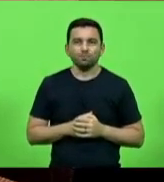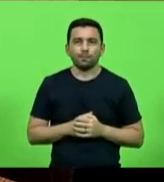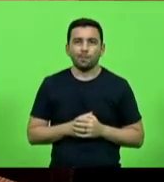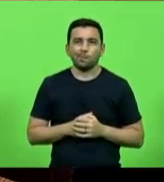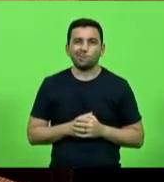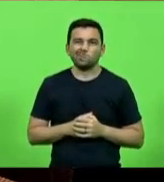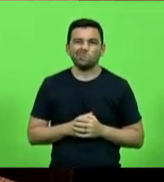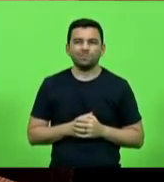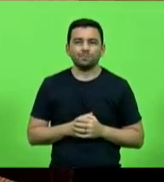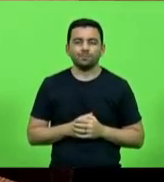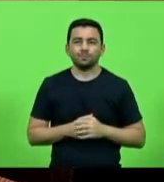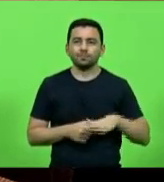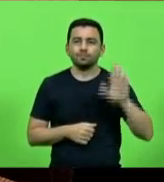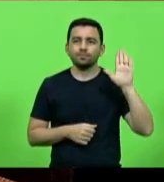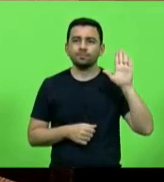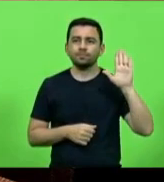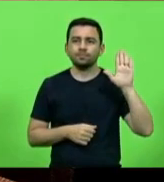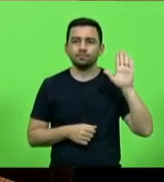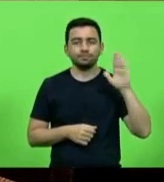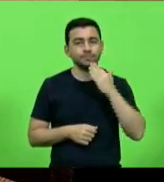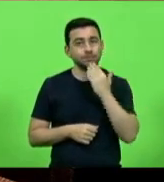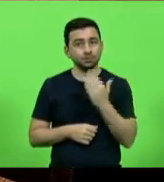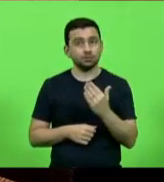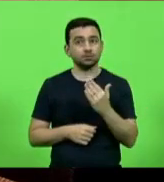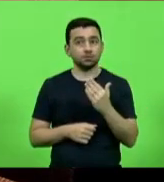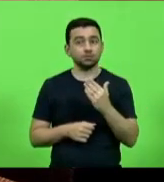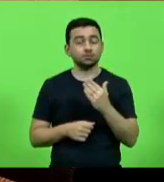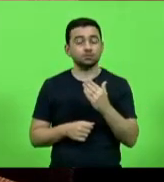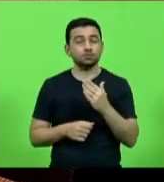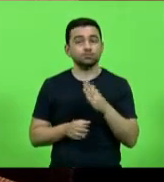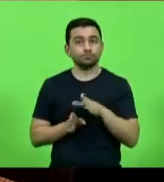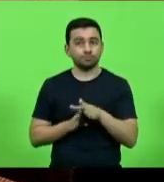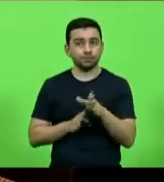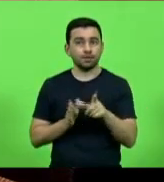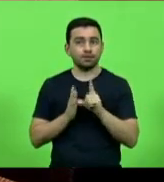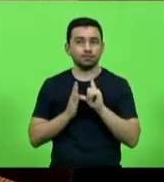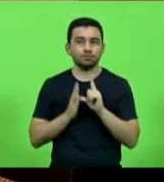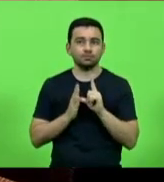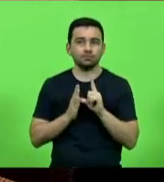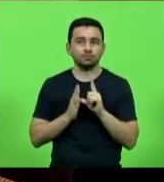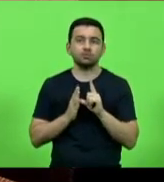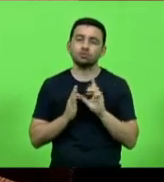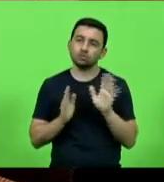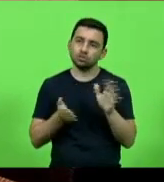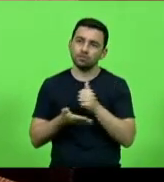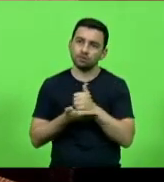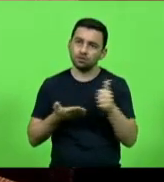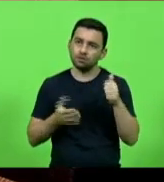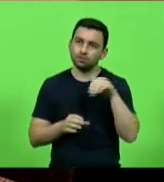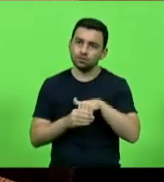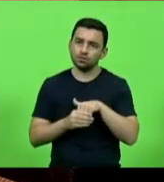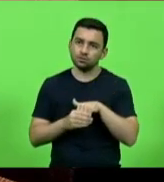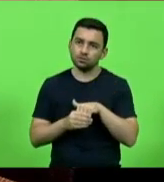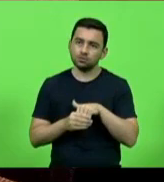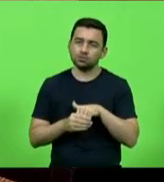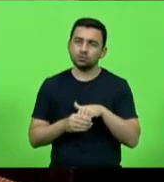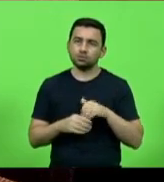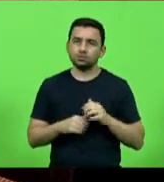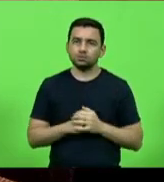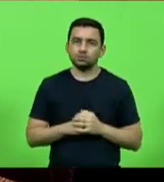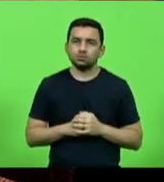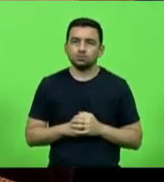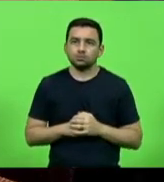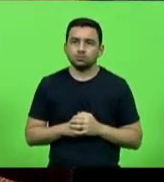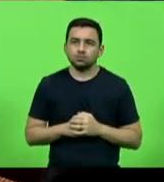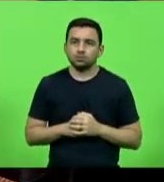Sr. Presidente, eu pedi pela ordem na indicação anterior. Aquela já havia sido votada, mas eu já concedo à Exª a palavra.